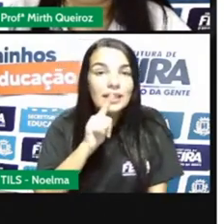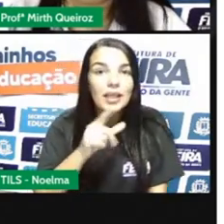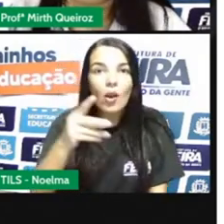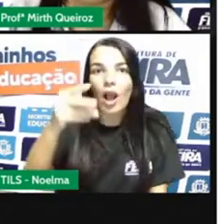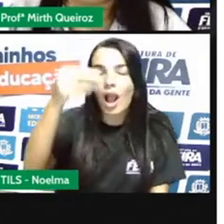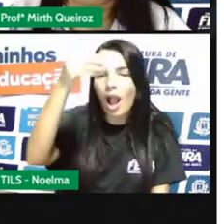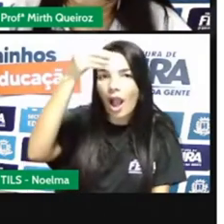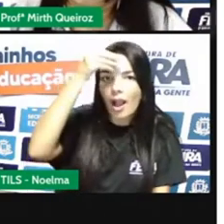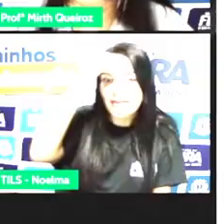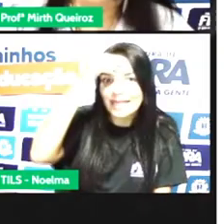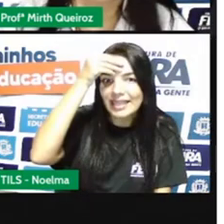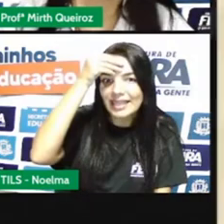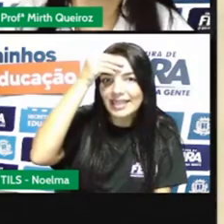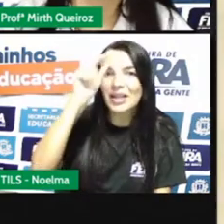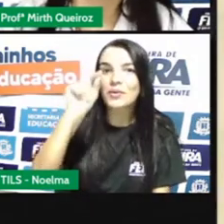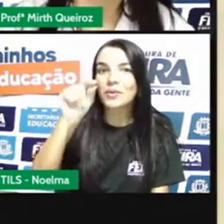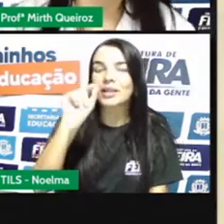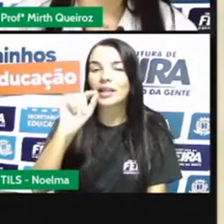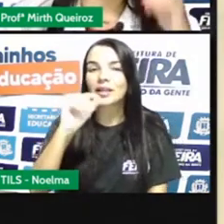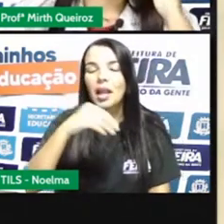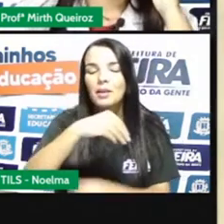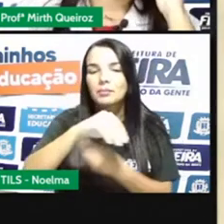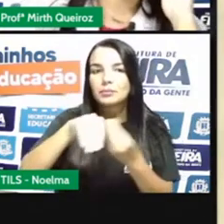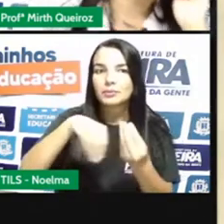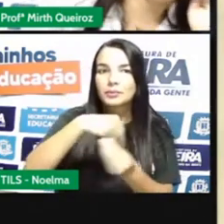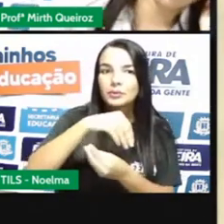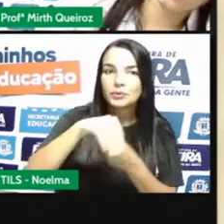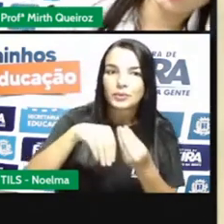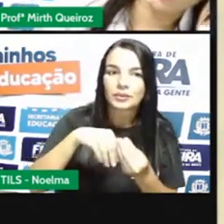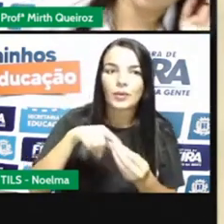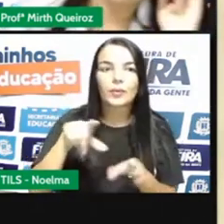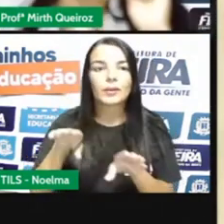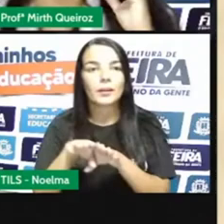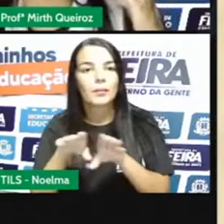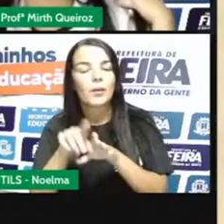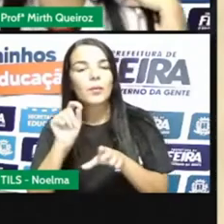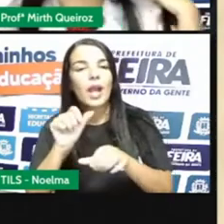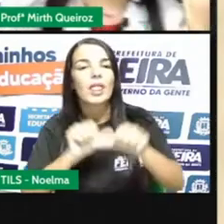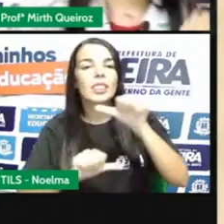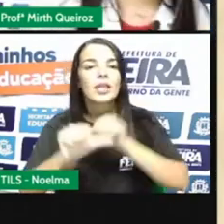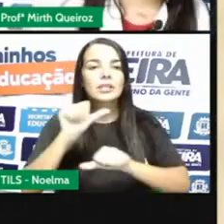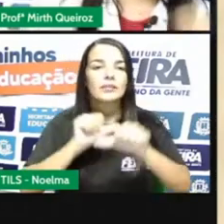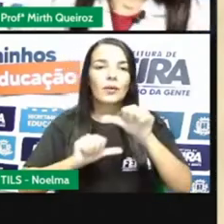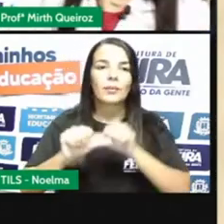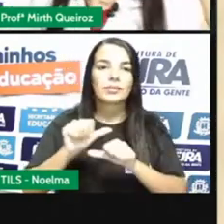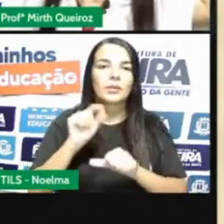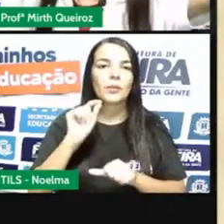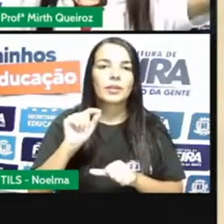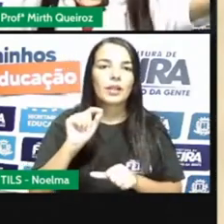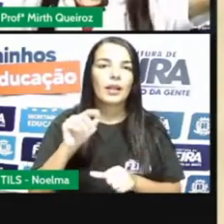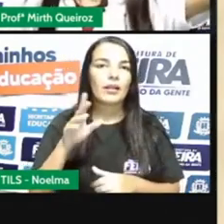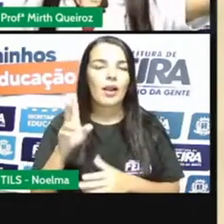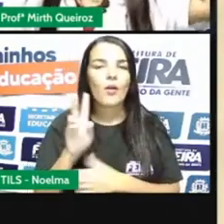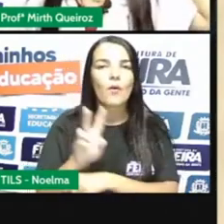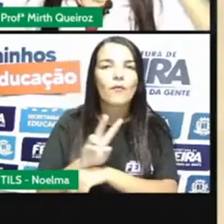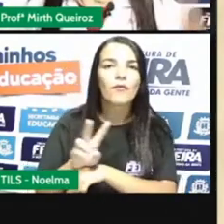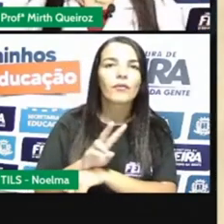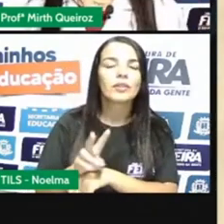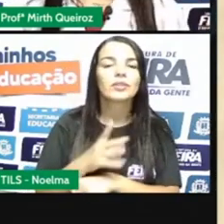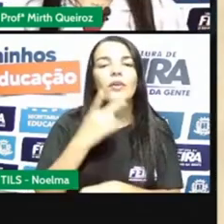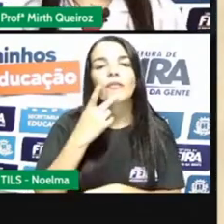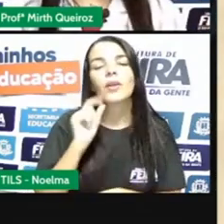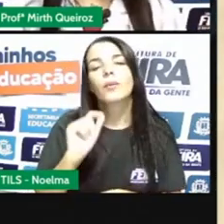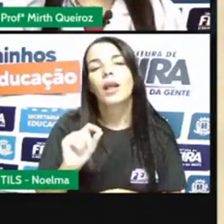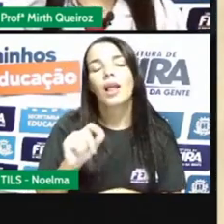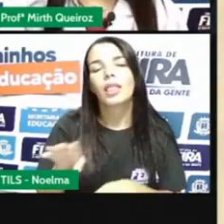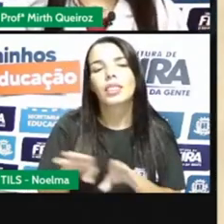compreender o que são misturas e o que são transformações? Sobre as transformações, o próprio vídeo disse também